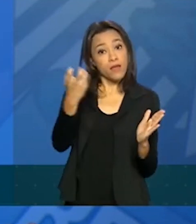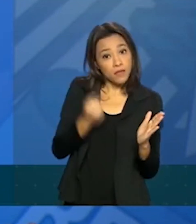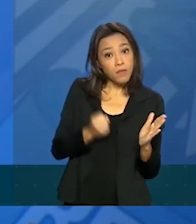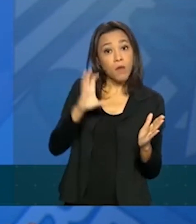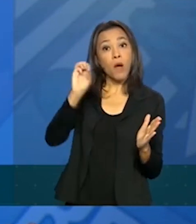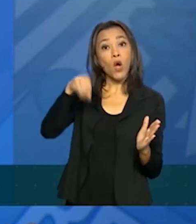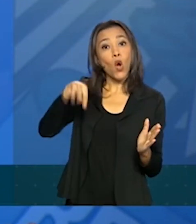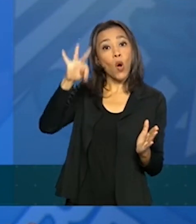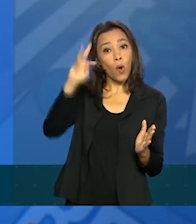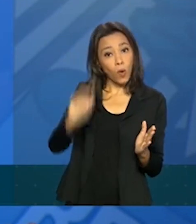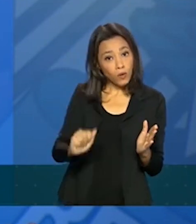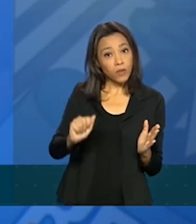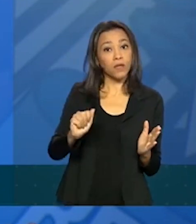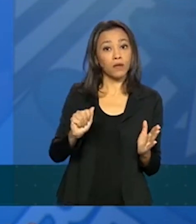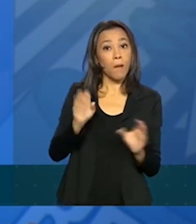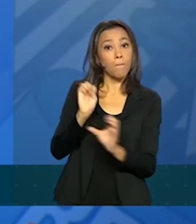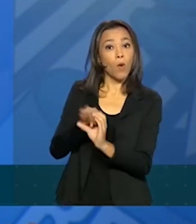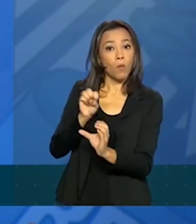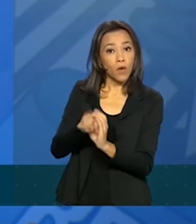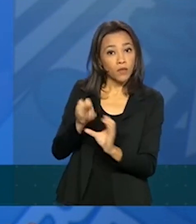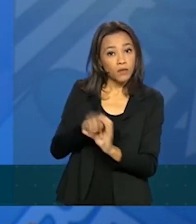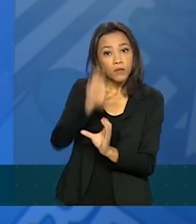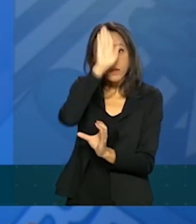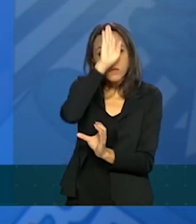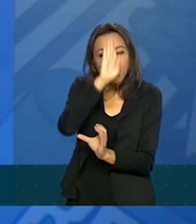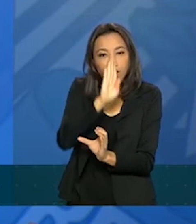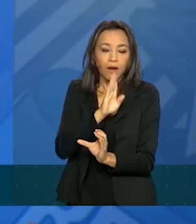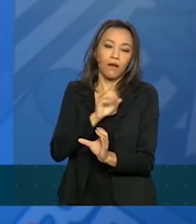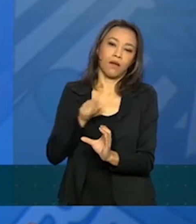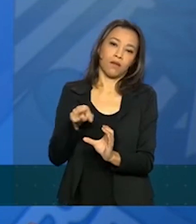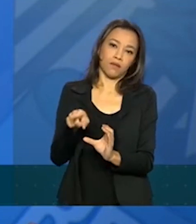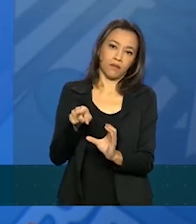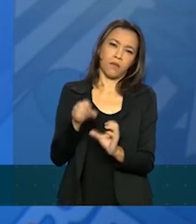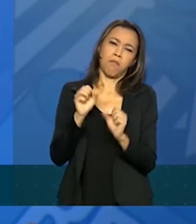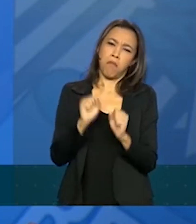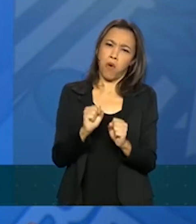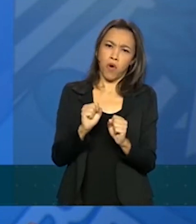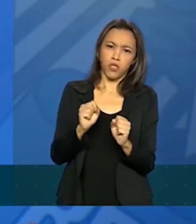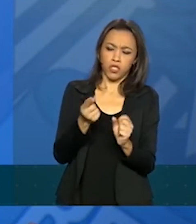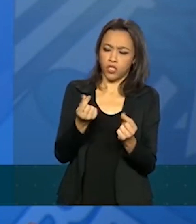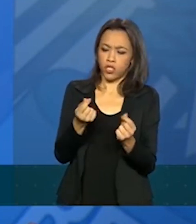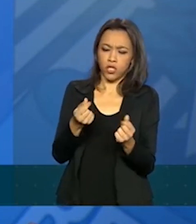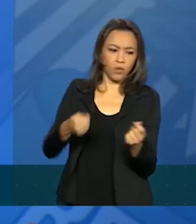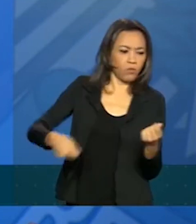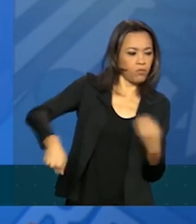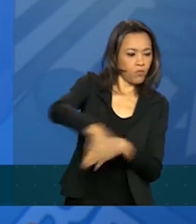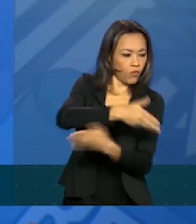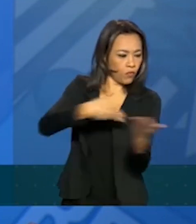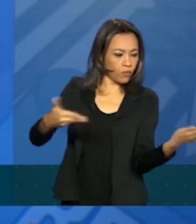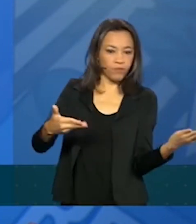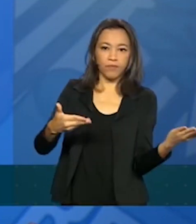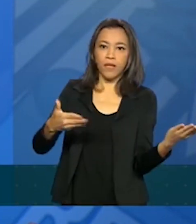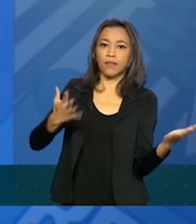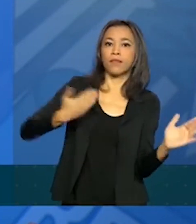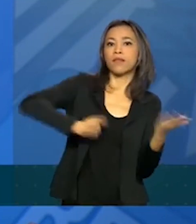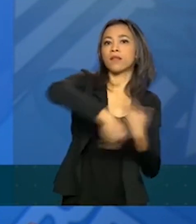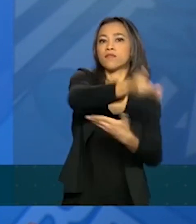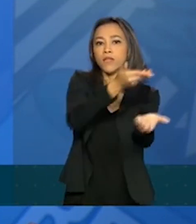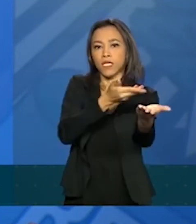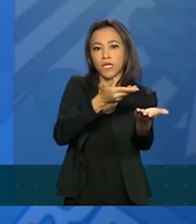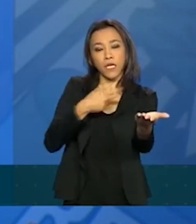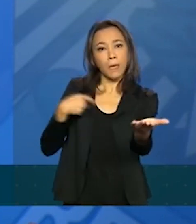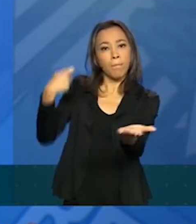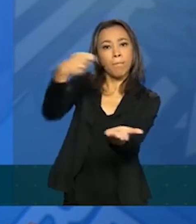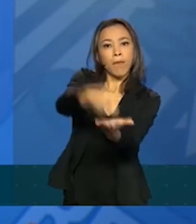Digital, de graça. Poderão fazer DOCs, de graça. Poderão fazer pagamentos